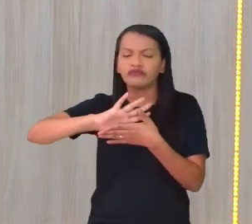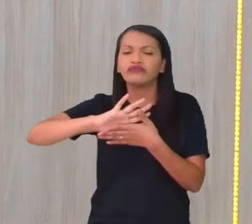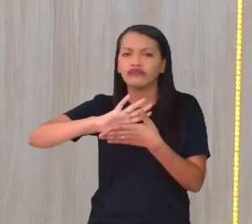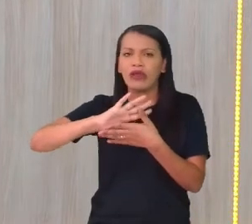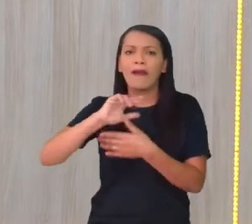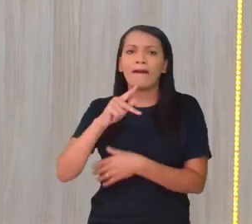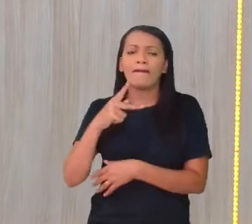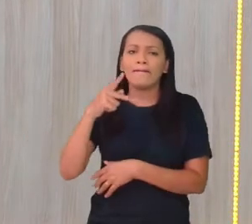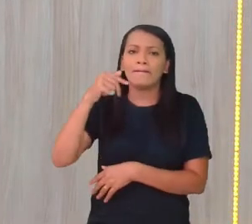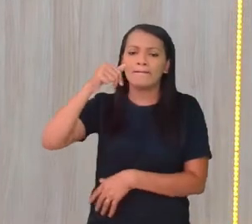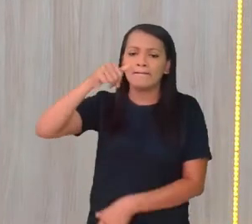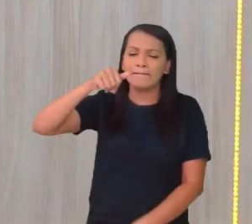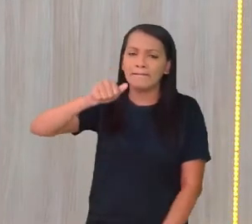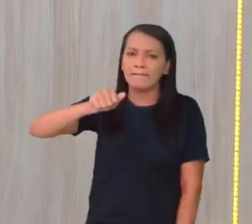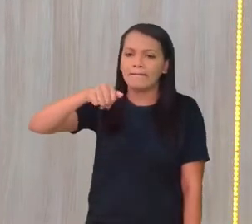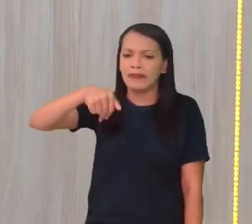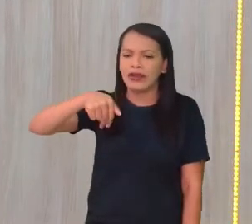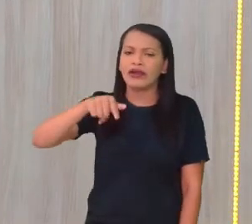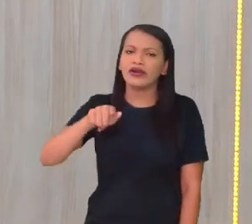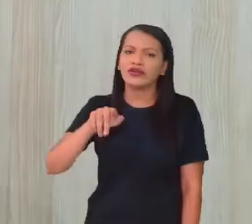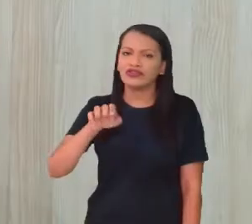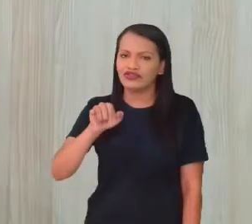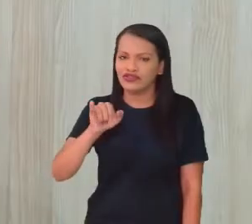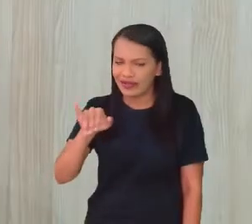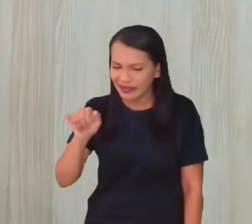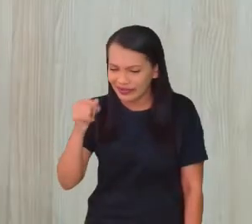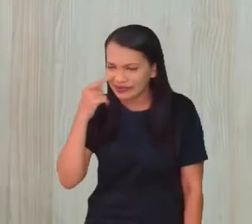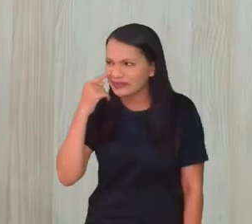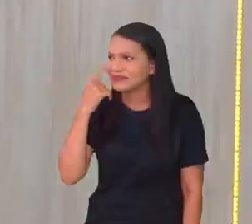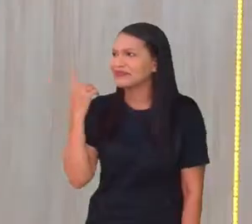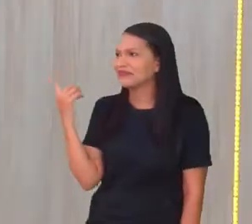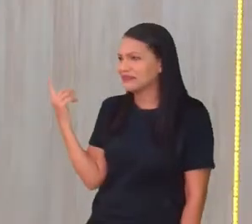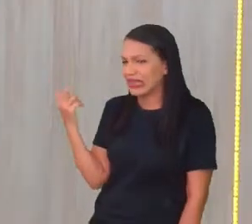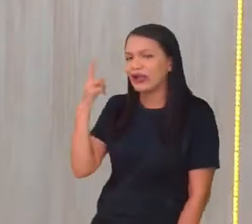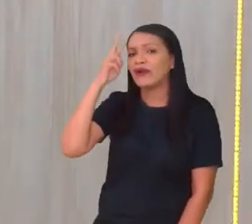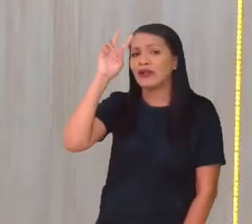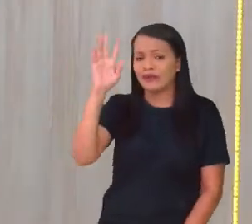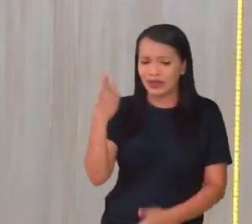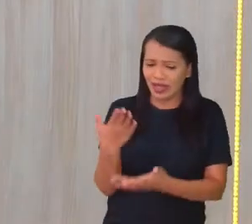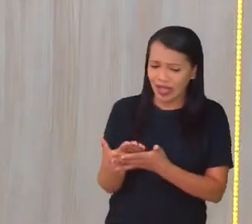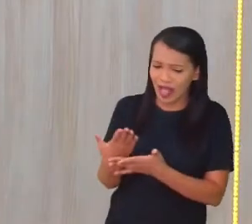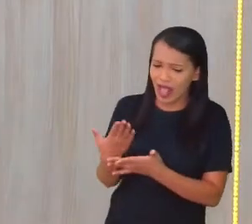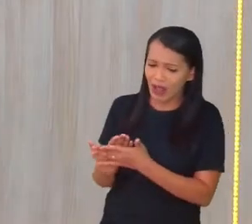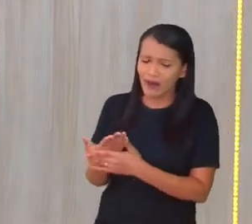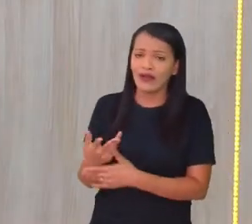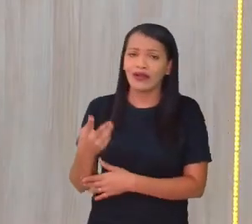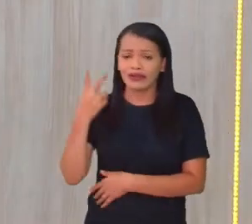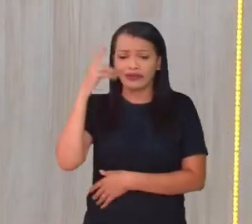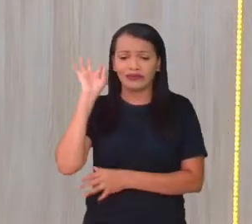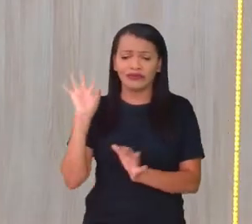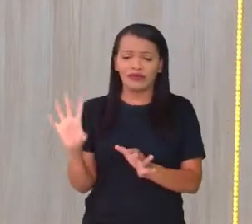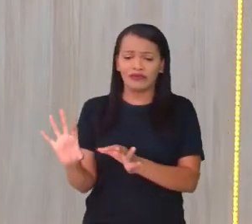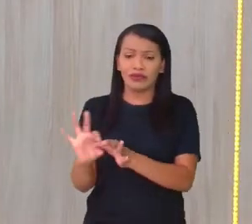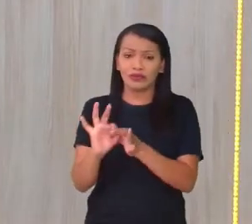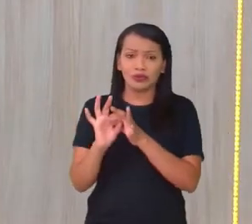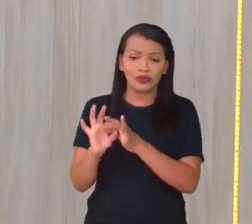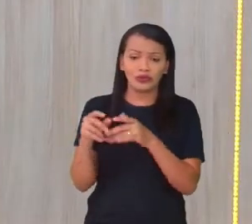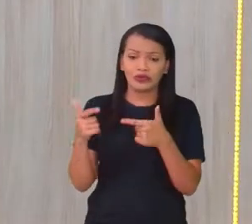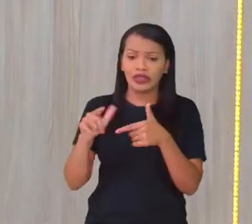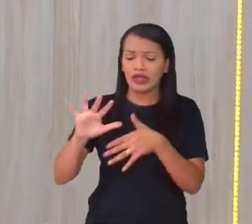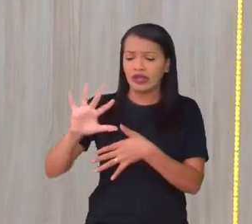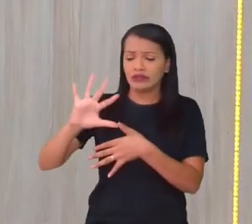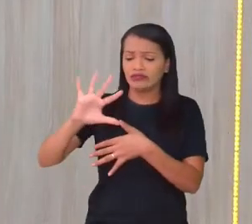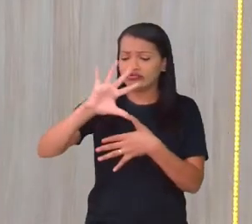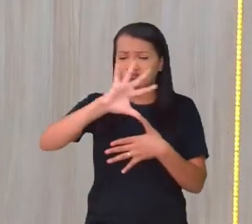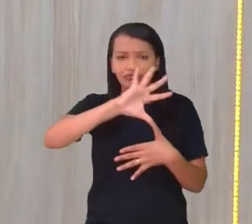professora. Tá vendo? Eu lembro das aulas de geografia. Olha aí, exatamente, né? A gente estava tudo unido, né? Não tinha